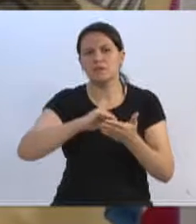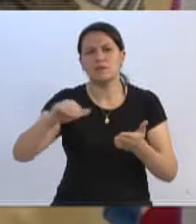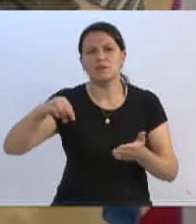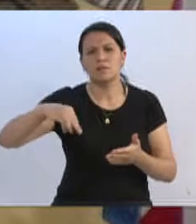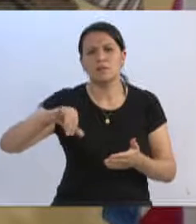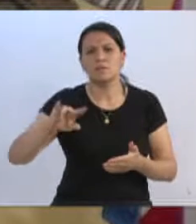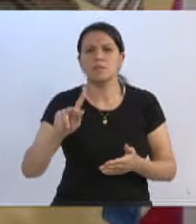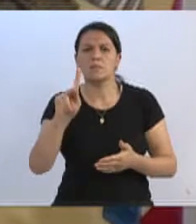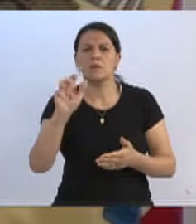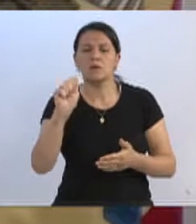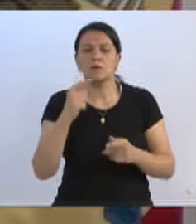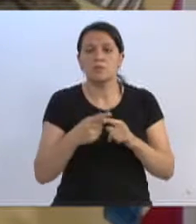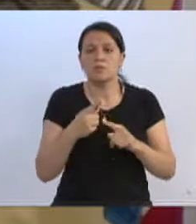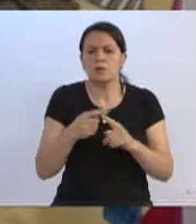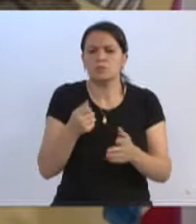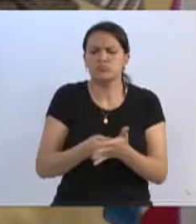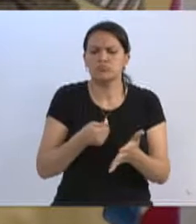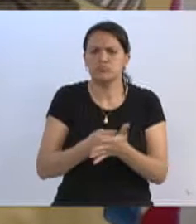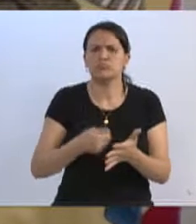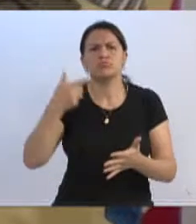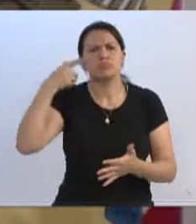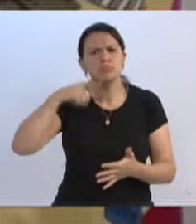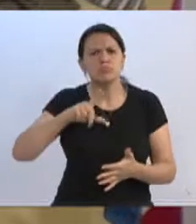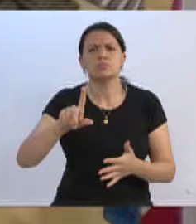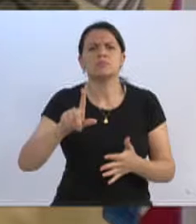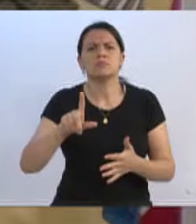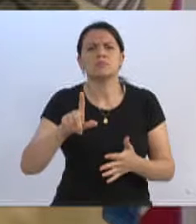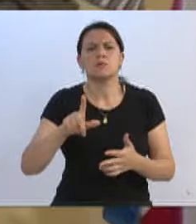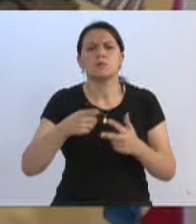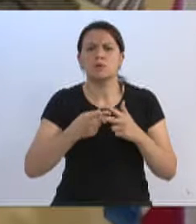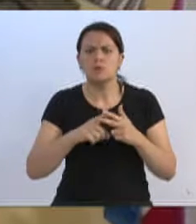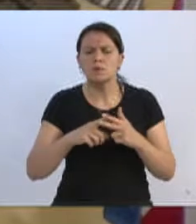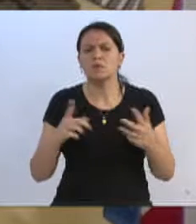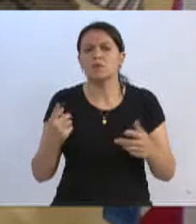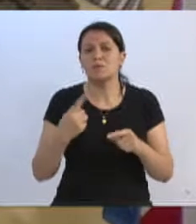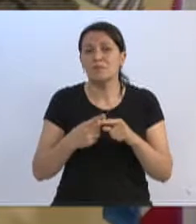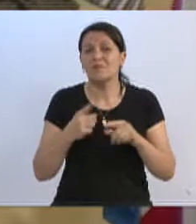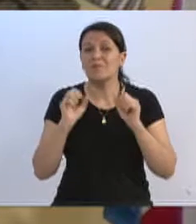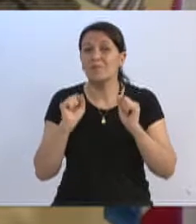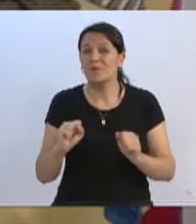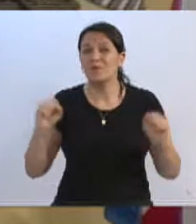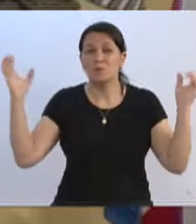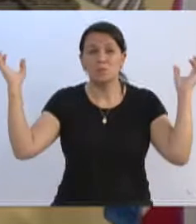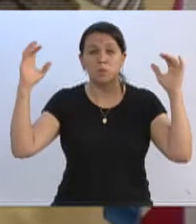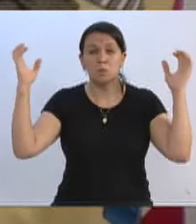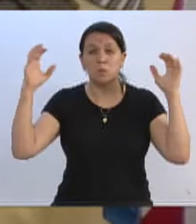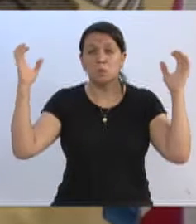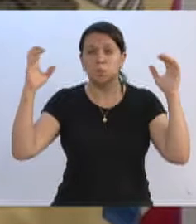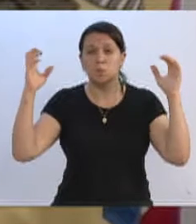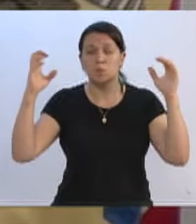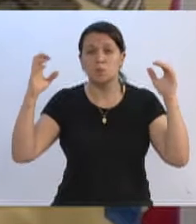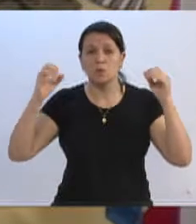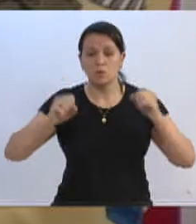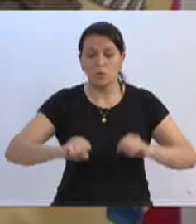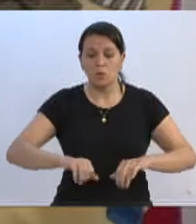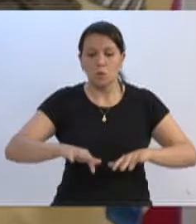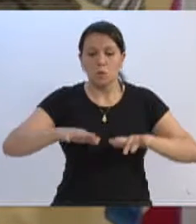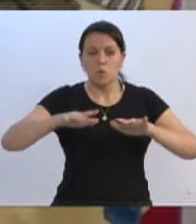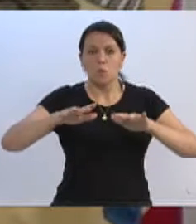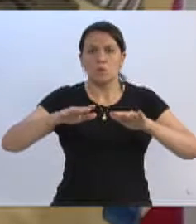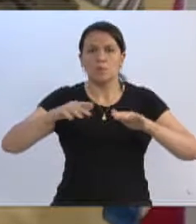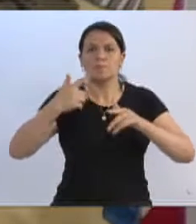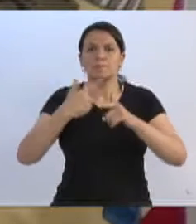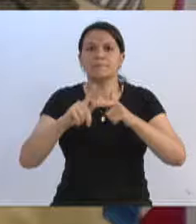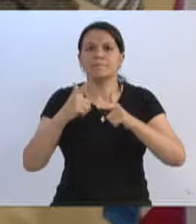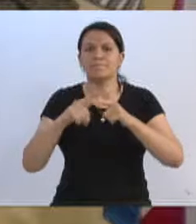ao diretor Ricardinho, pelo empenho em buscar resolver essa novela, que pode, sim, obviamente, numa chuva de grande proporção, ainda causar danos aos moradores. Mas, sem